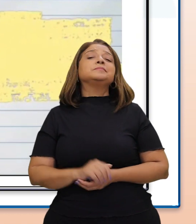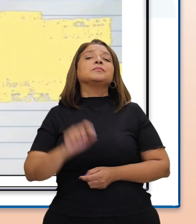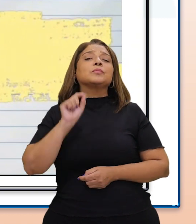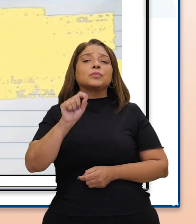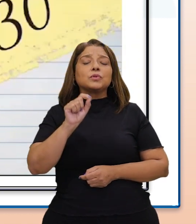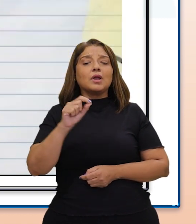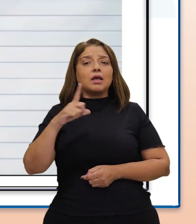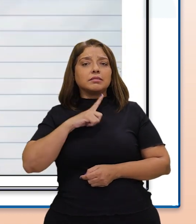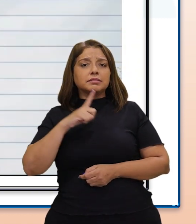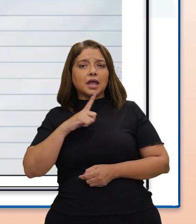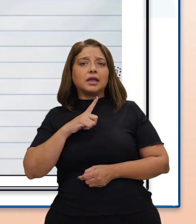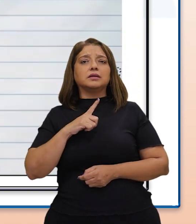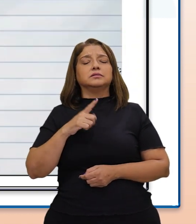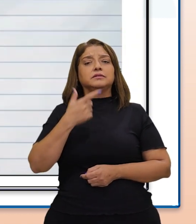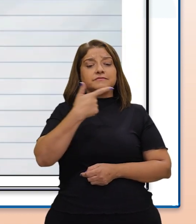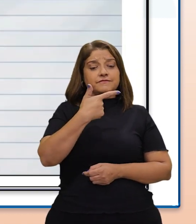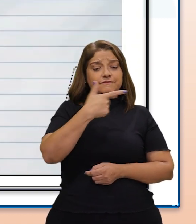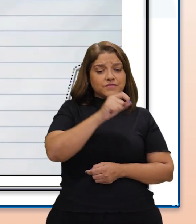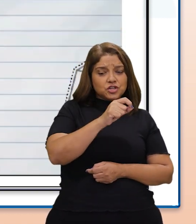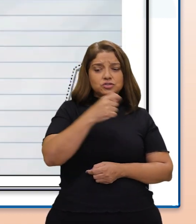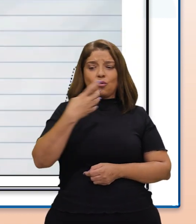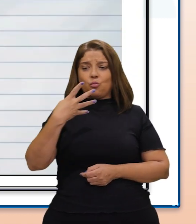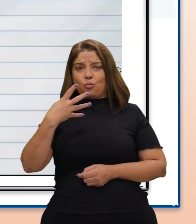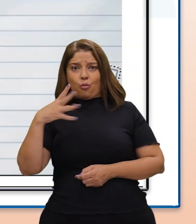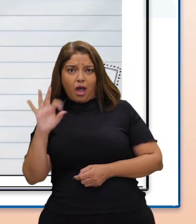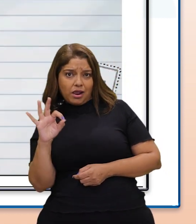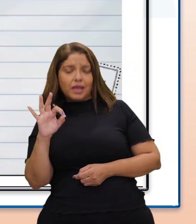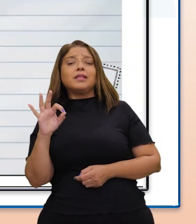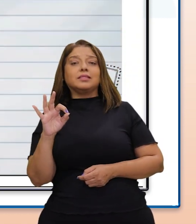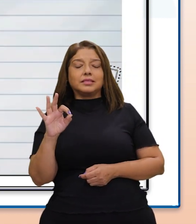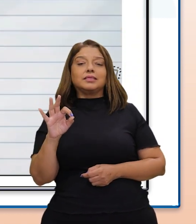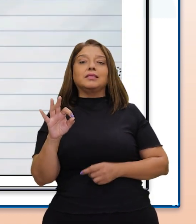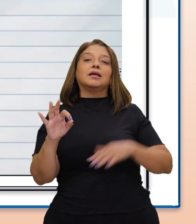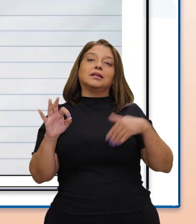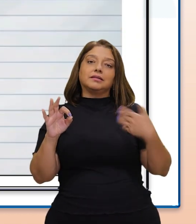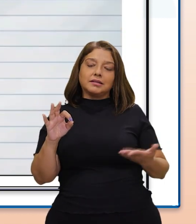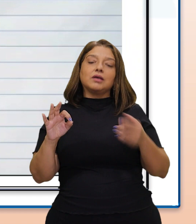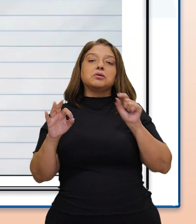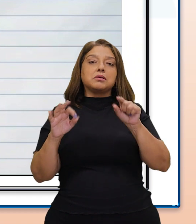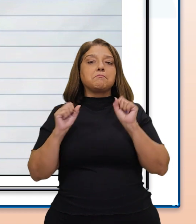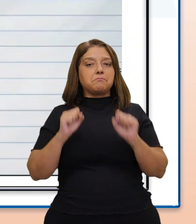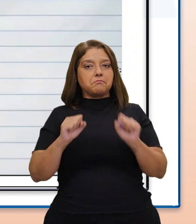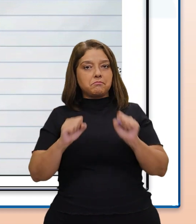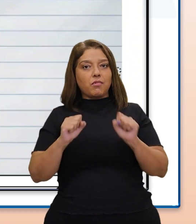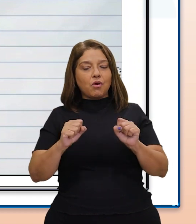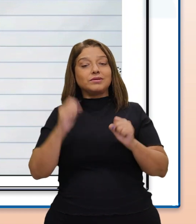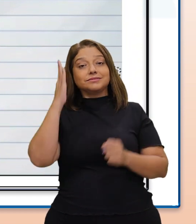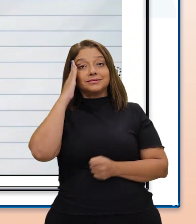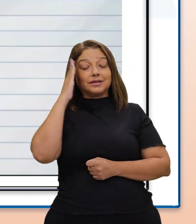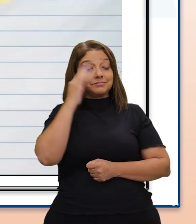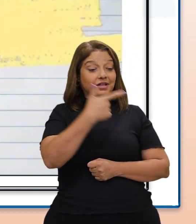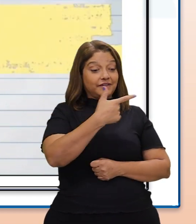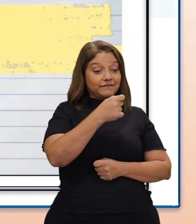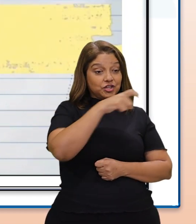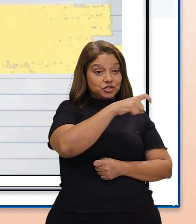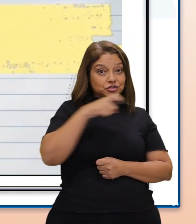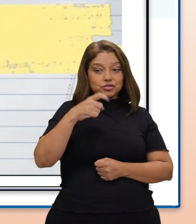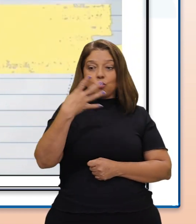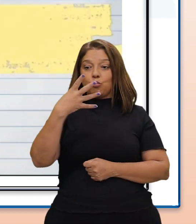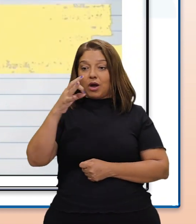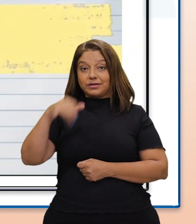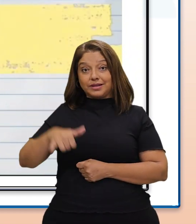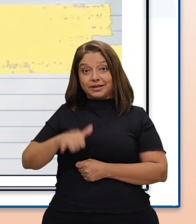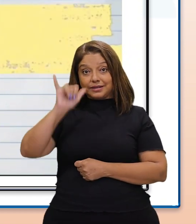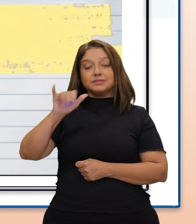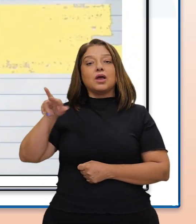os preços são respectivamente 20 e 40, então podemos considerar que 20X mais 40Y